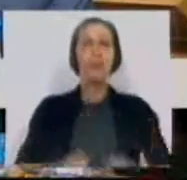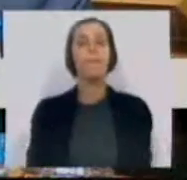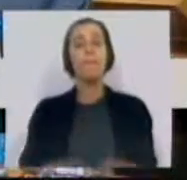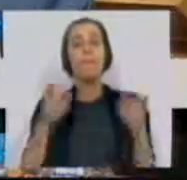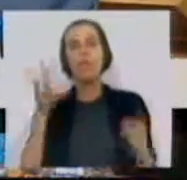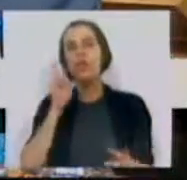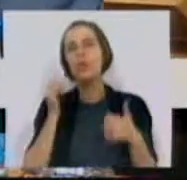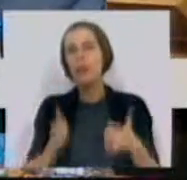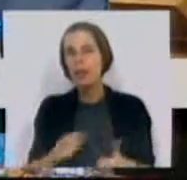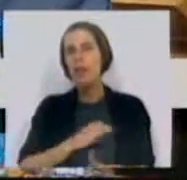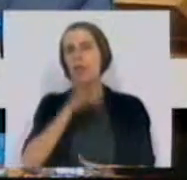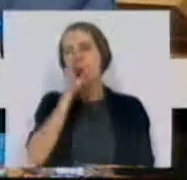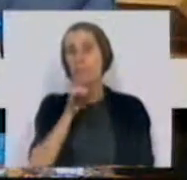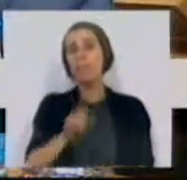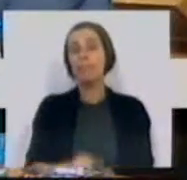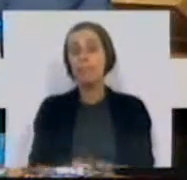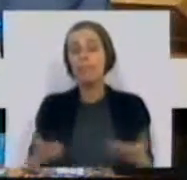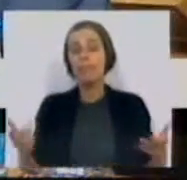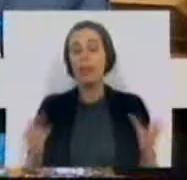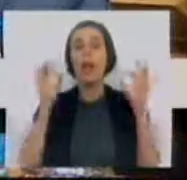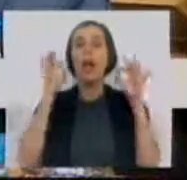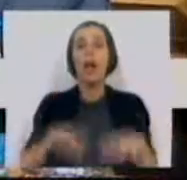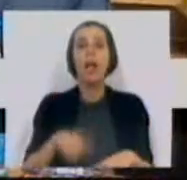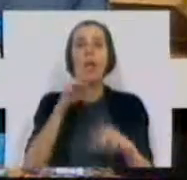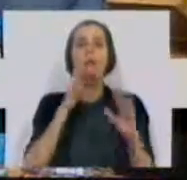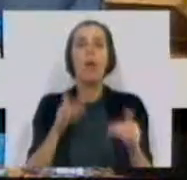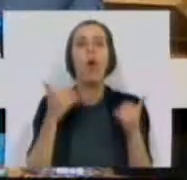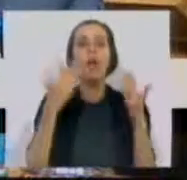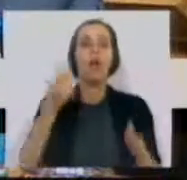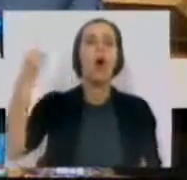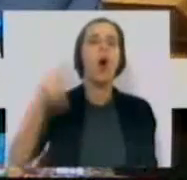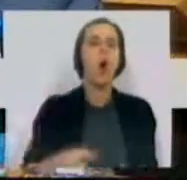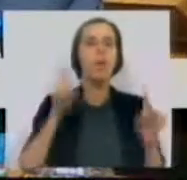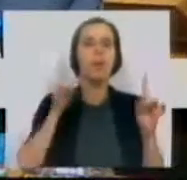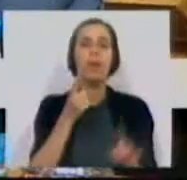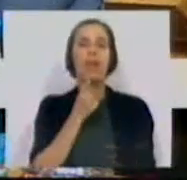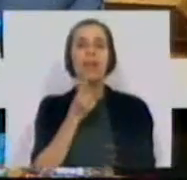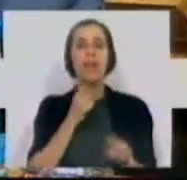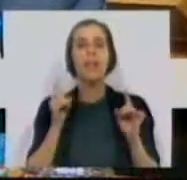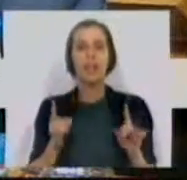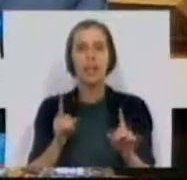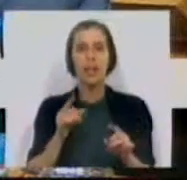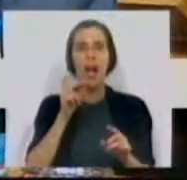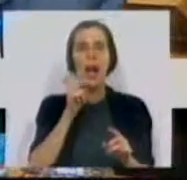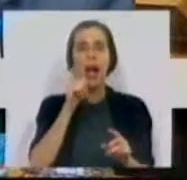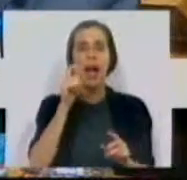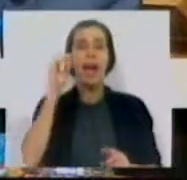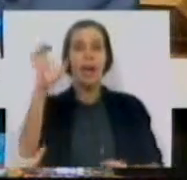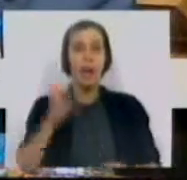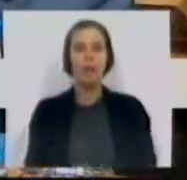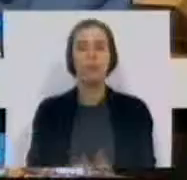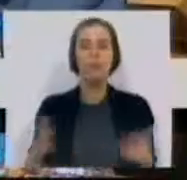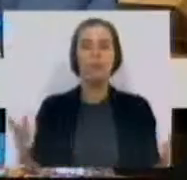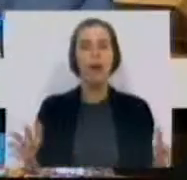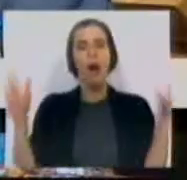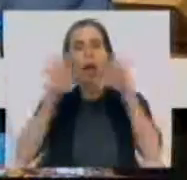E escute bem, Sr. Ministro, acabou com a oferta obrigatória de inglês na ZAEC. E